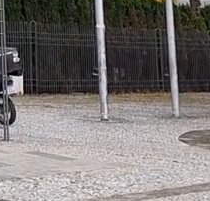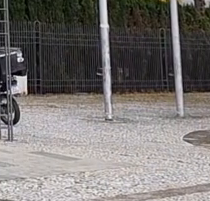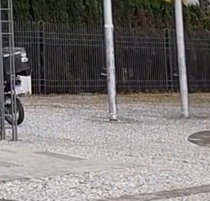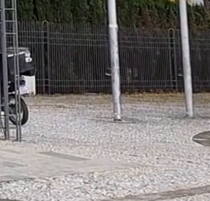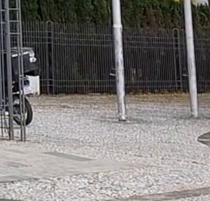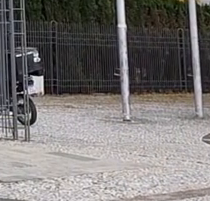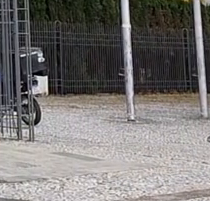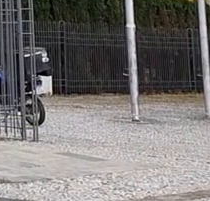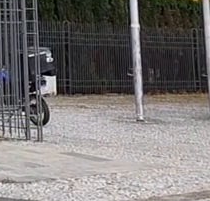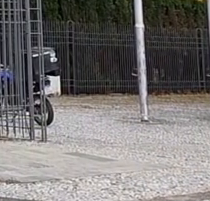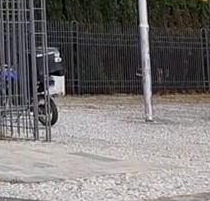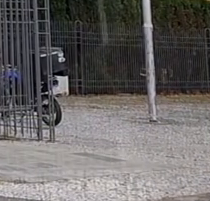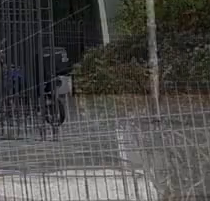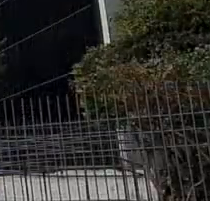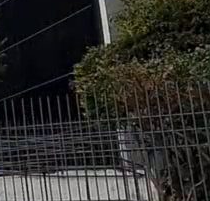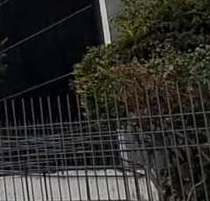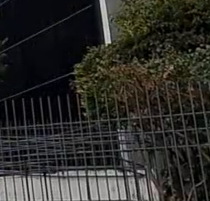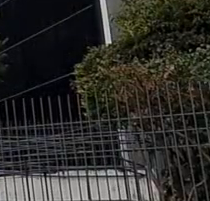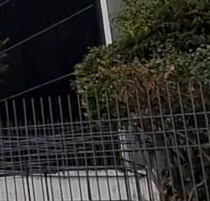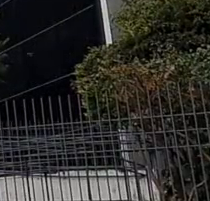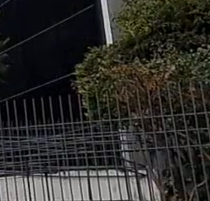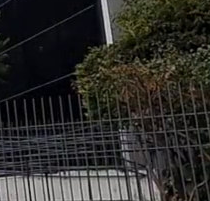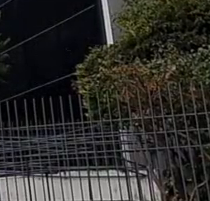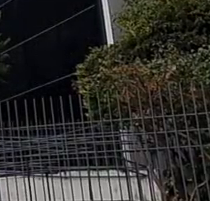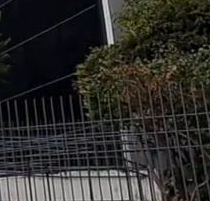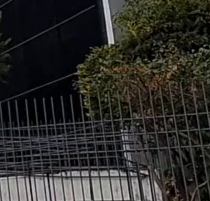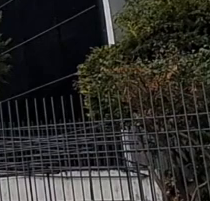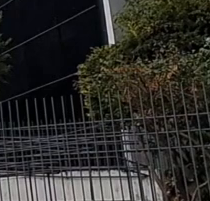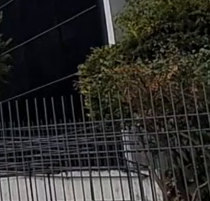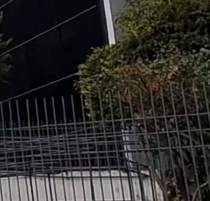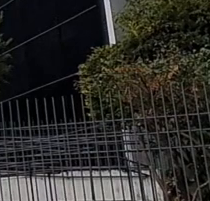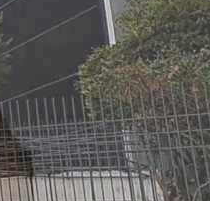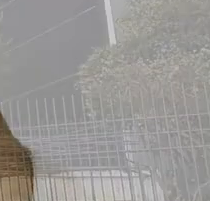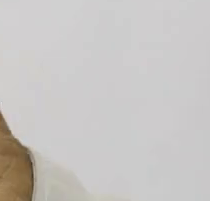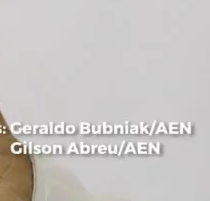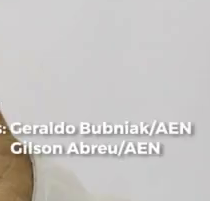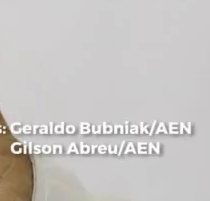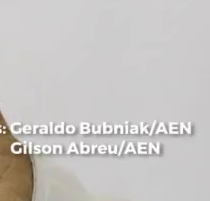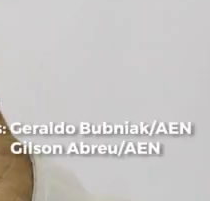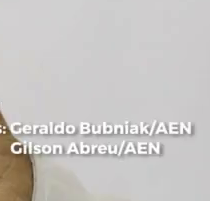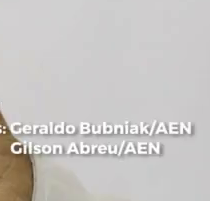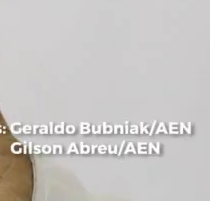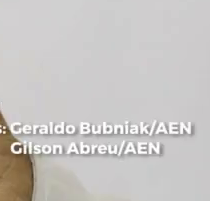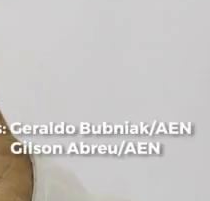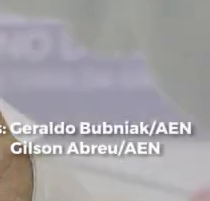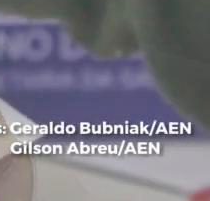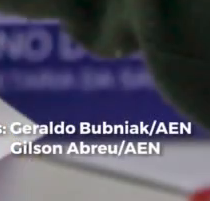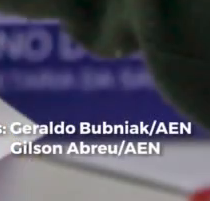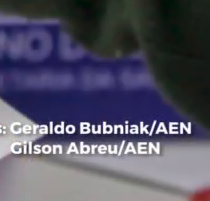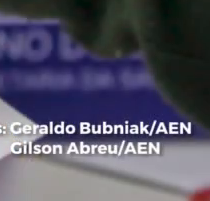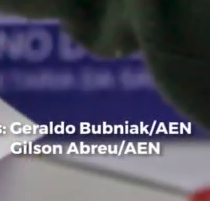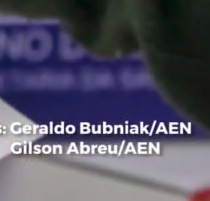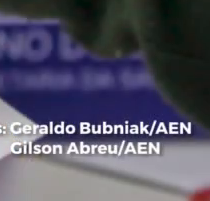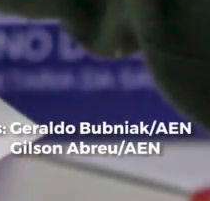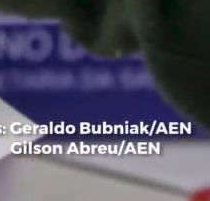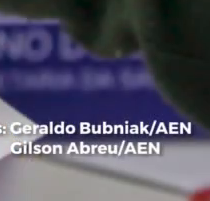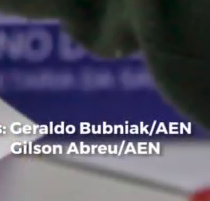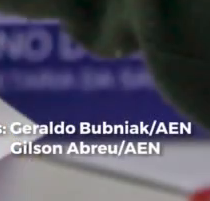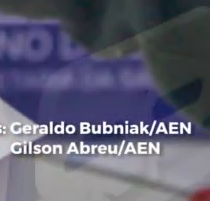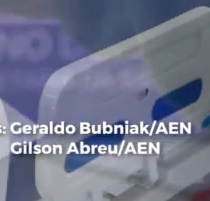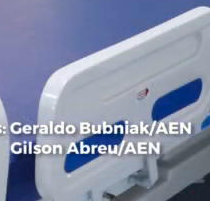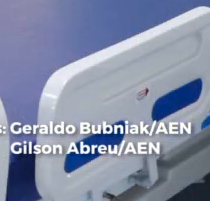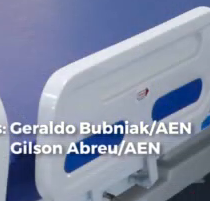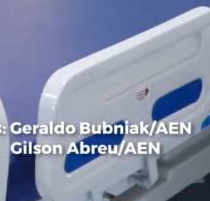Assembleia Legislativa do Paraná repassou 100 milhões de reais do orçamento próprio para a compra de vacinas e quase 38